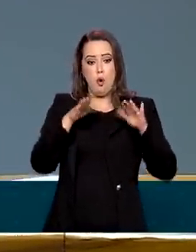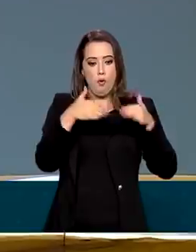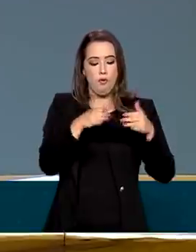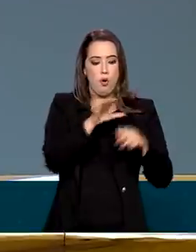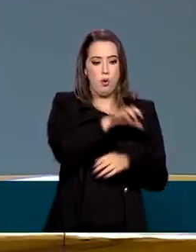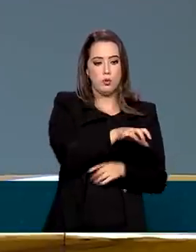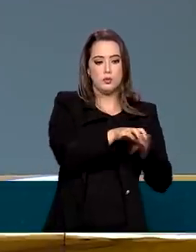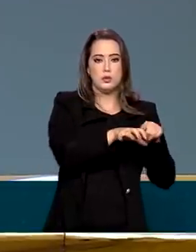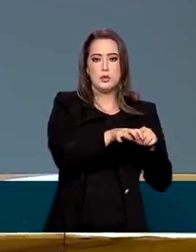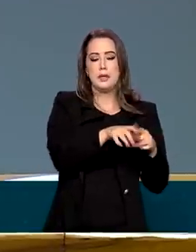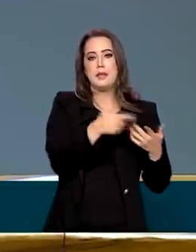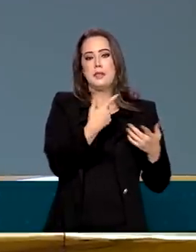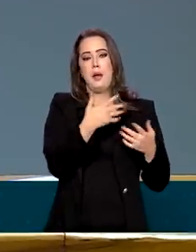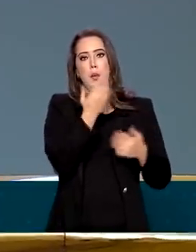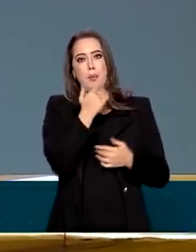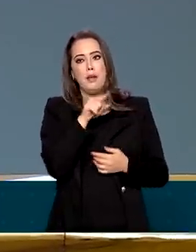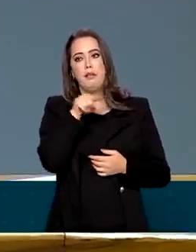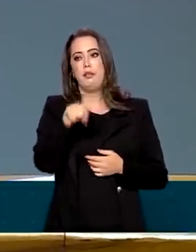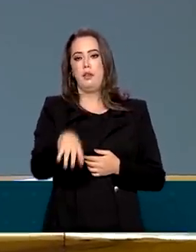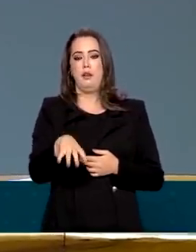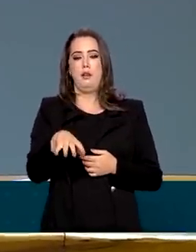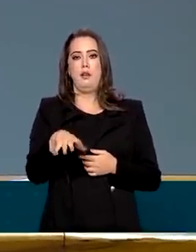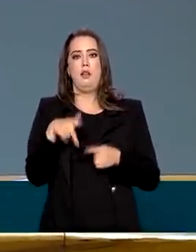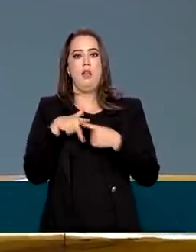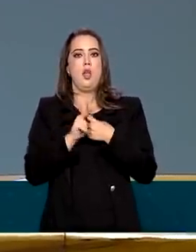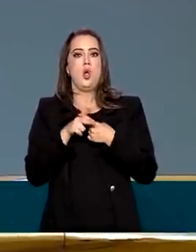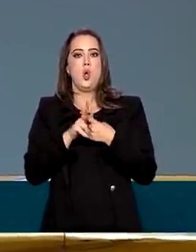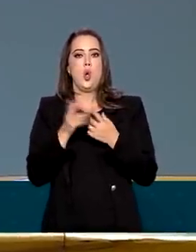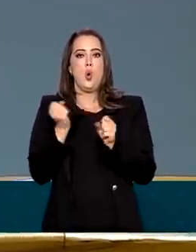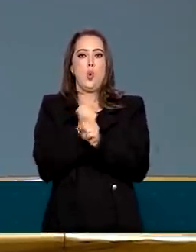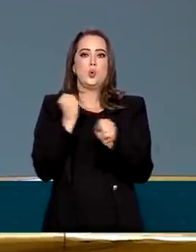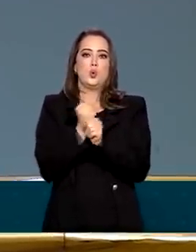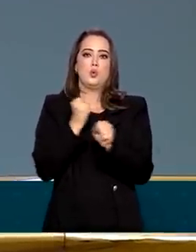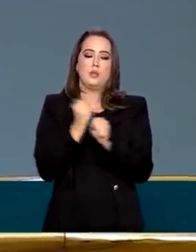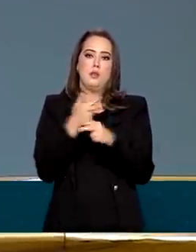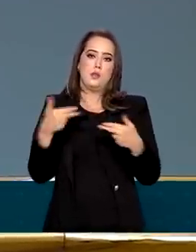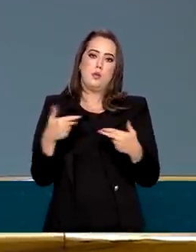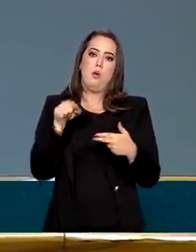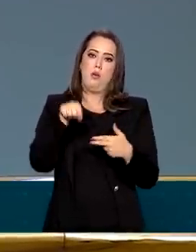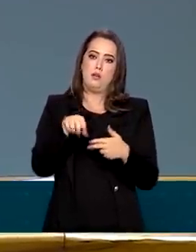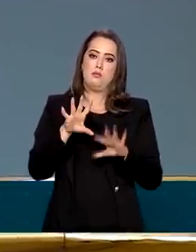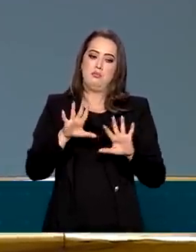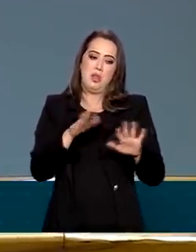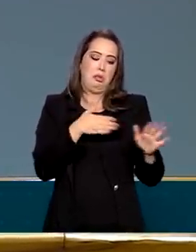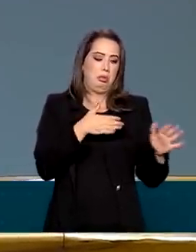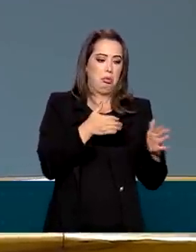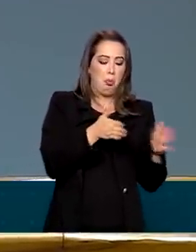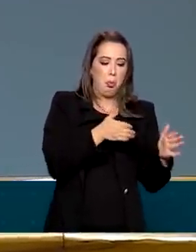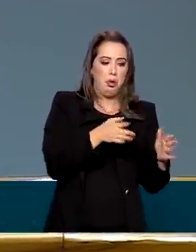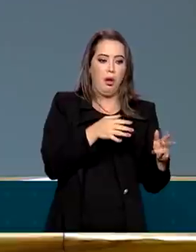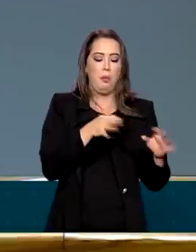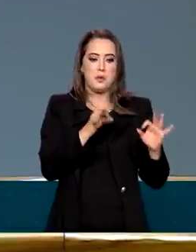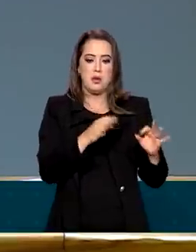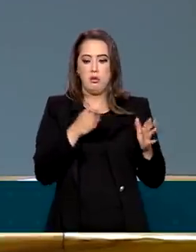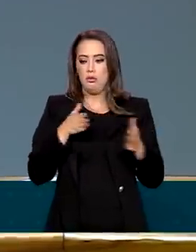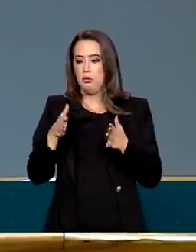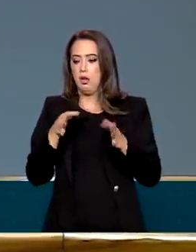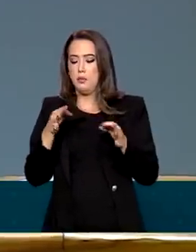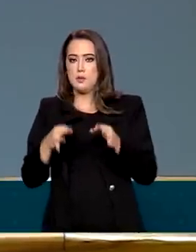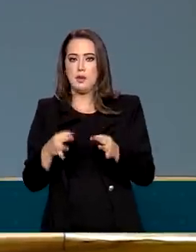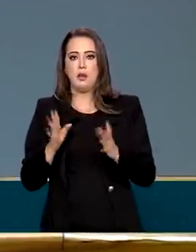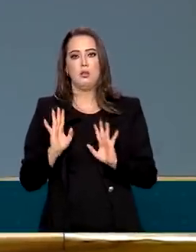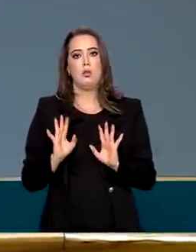é temporário. Agora, se está virando generalizado, está subindo tudo, todo mundo tem que olhar para o Banco Central.